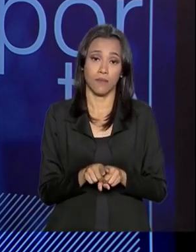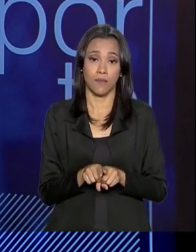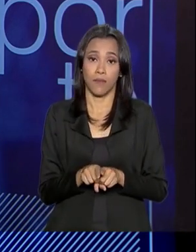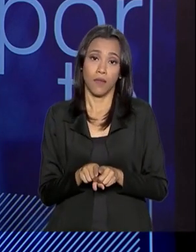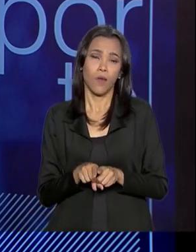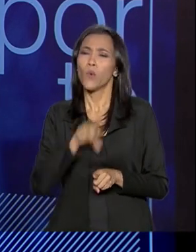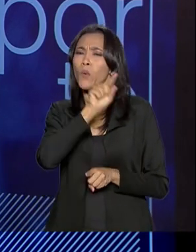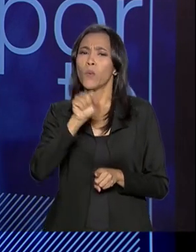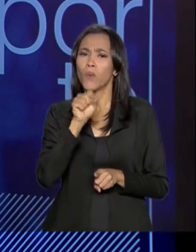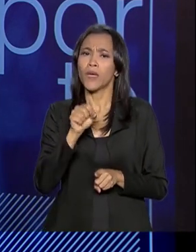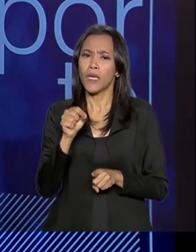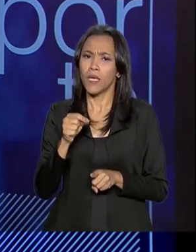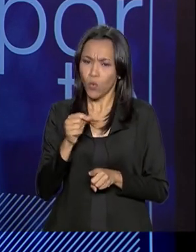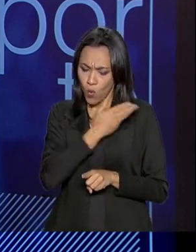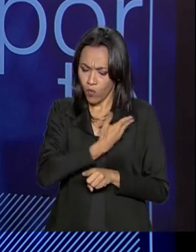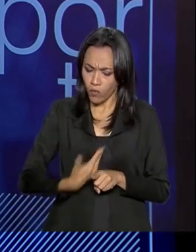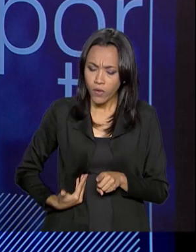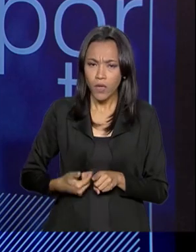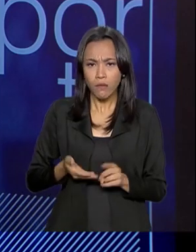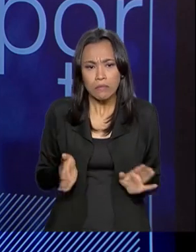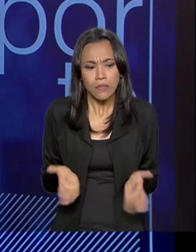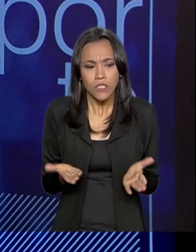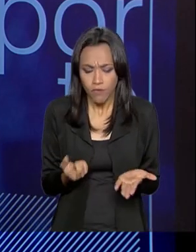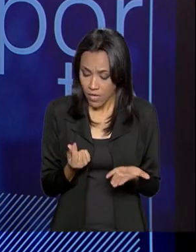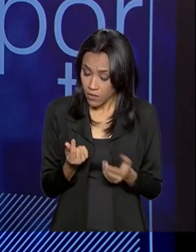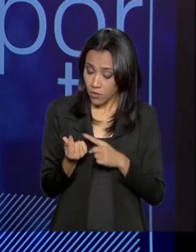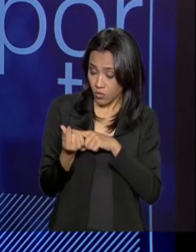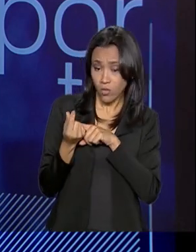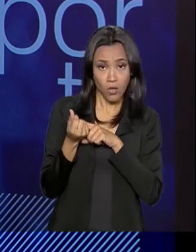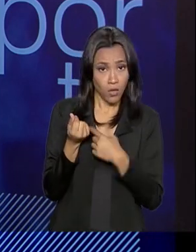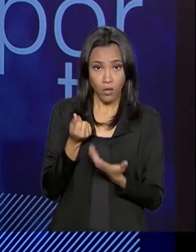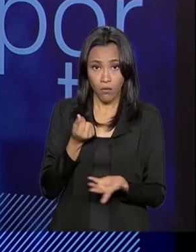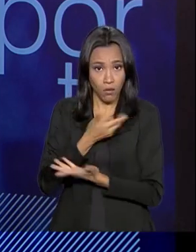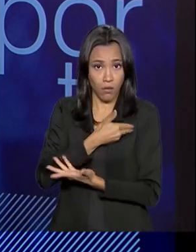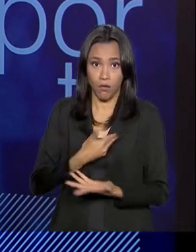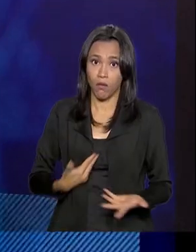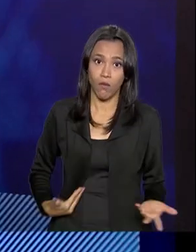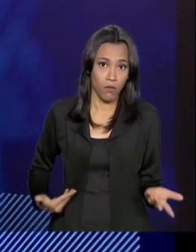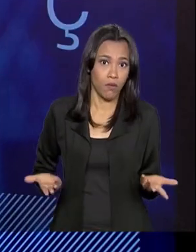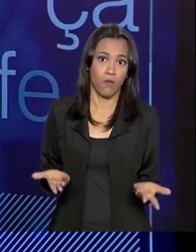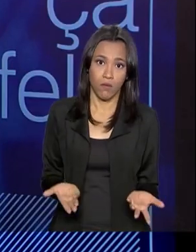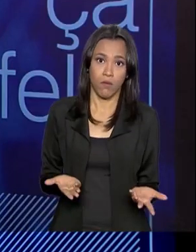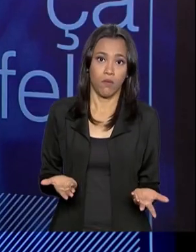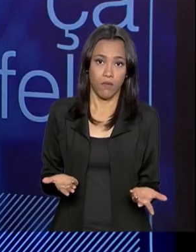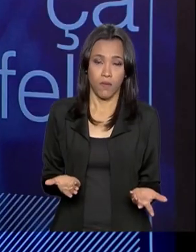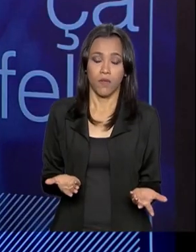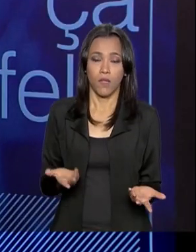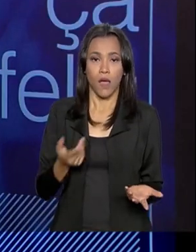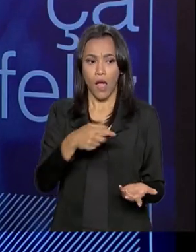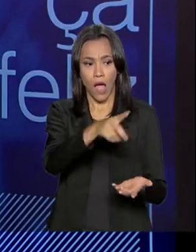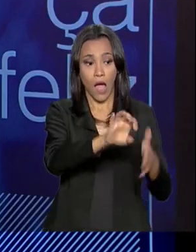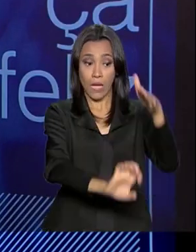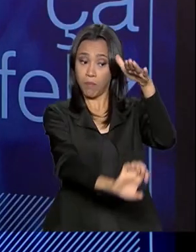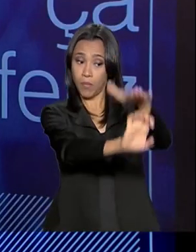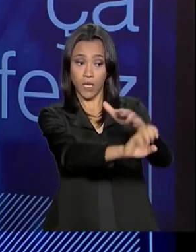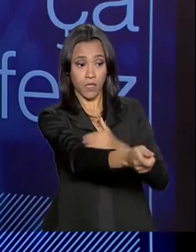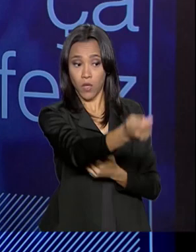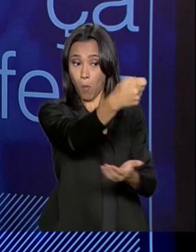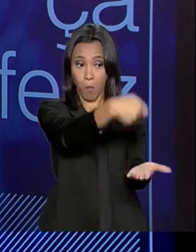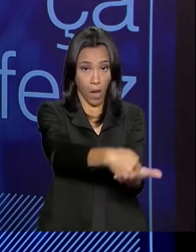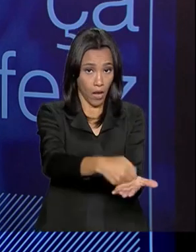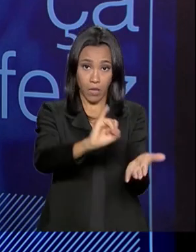que é incentivado pelo governo, porque esse dinheiro é dinheiro público, na verdade, a empresa deixa de pagar para